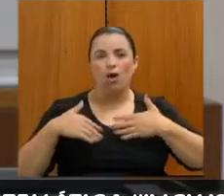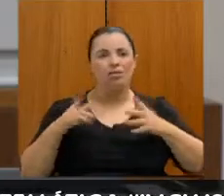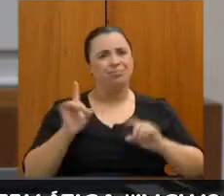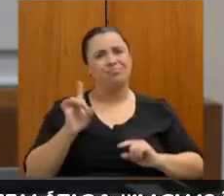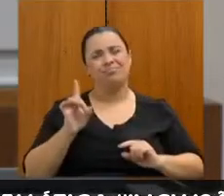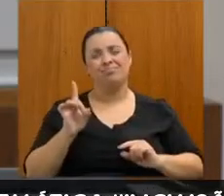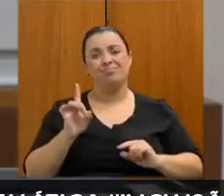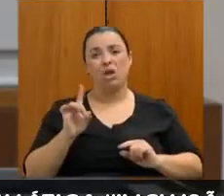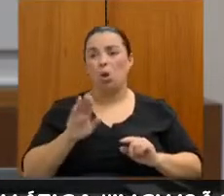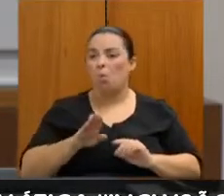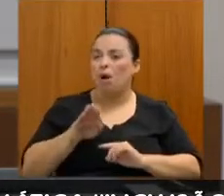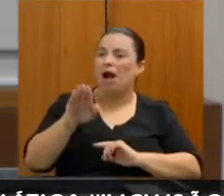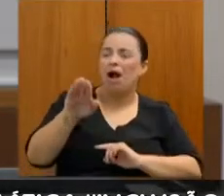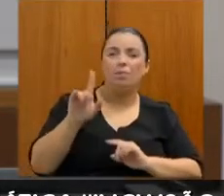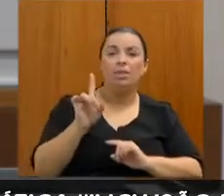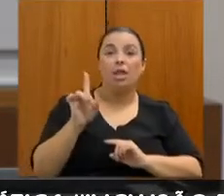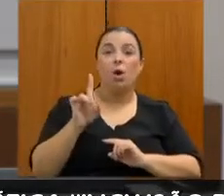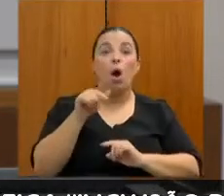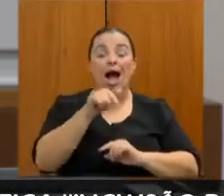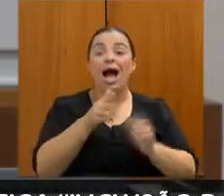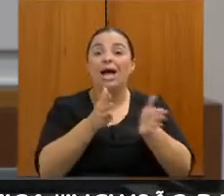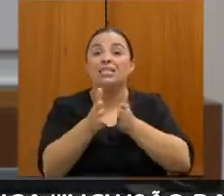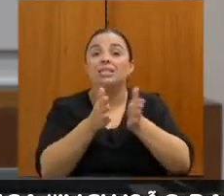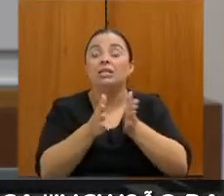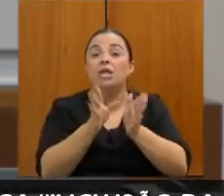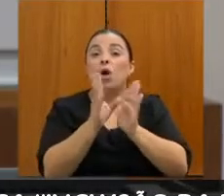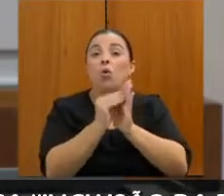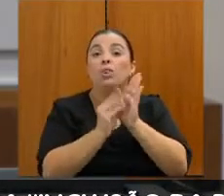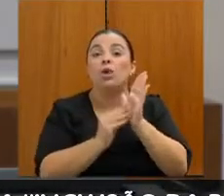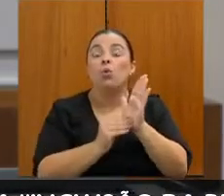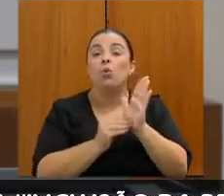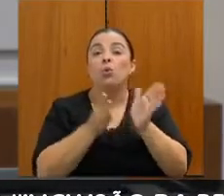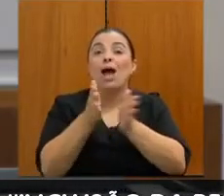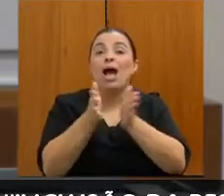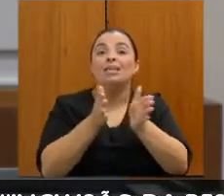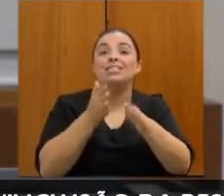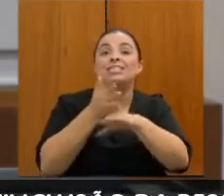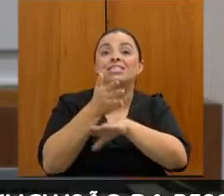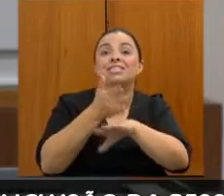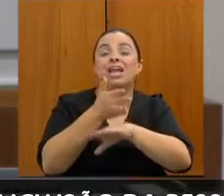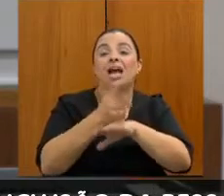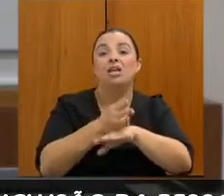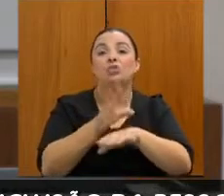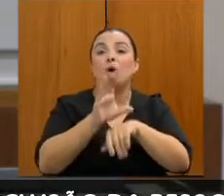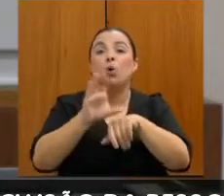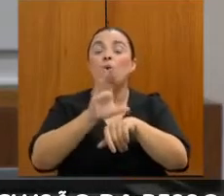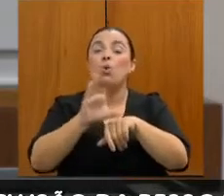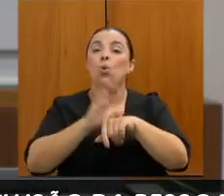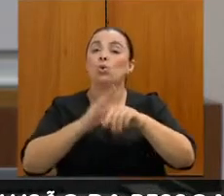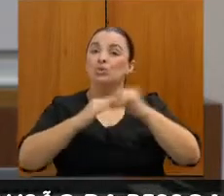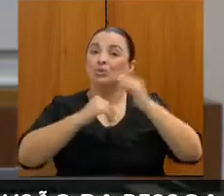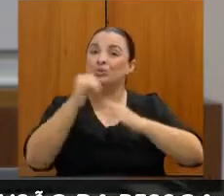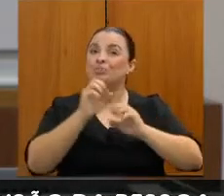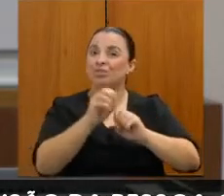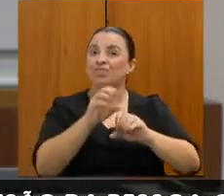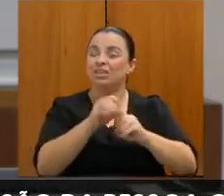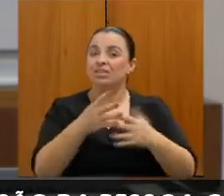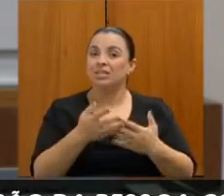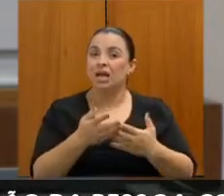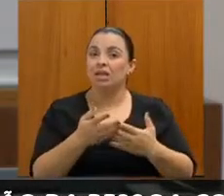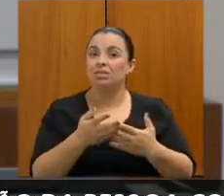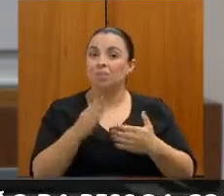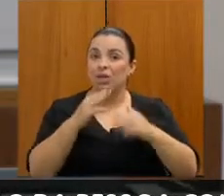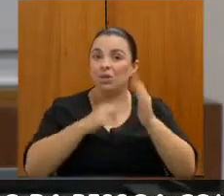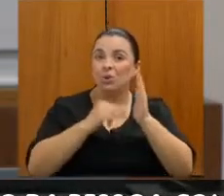a conteúdos, a capacitações. Então, quando a gente promove isso, eu acho que a gente cria espaços de